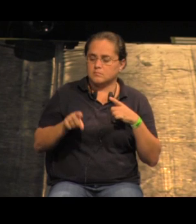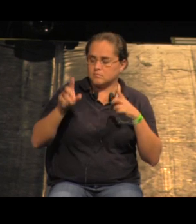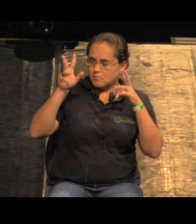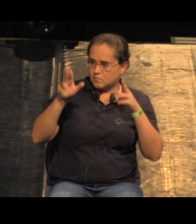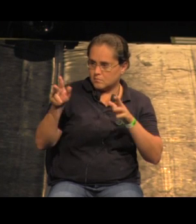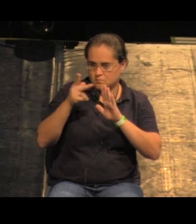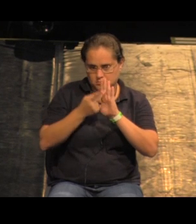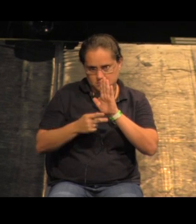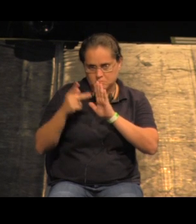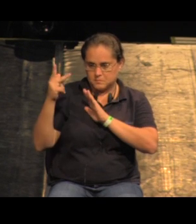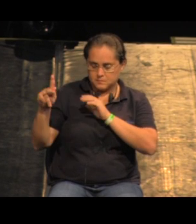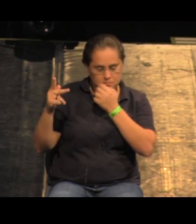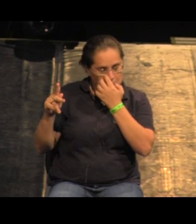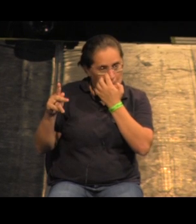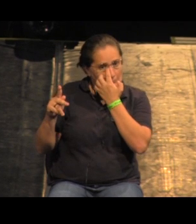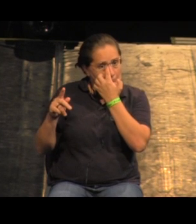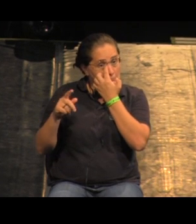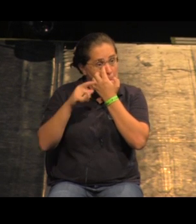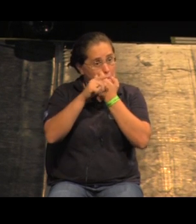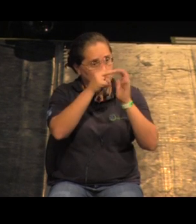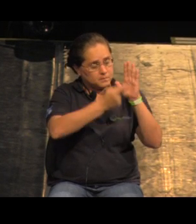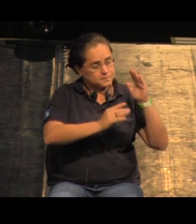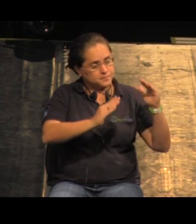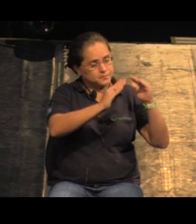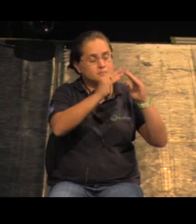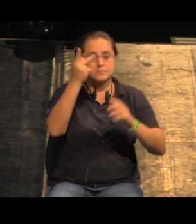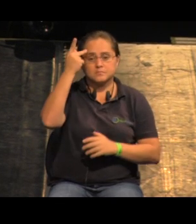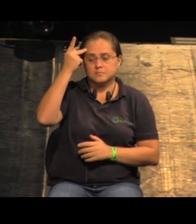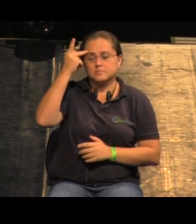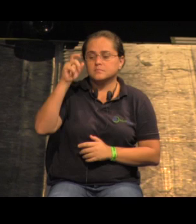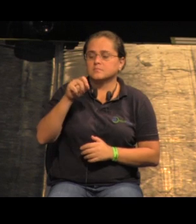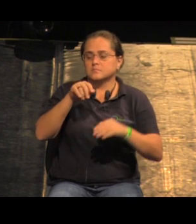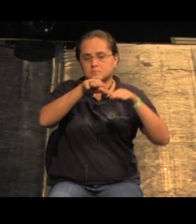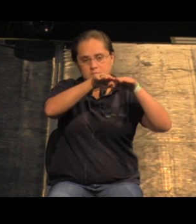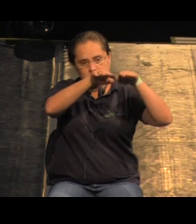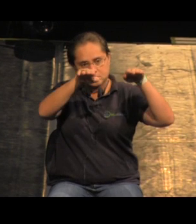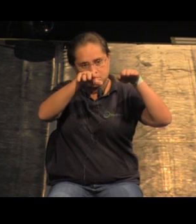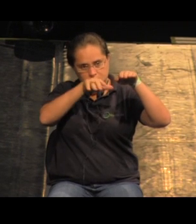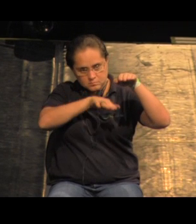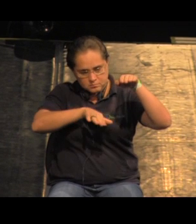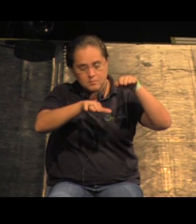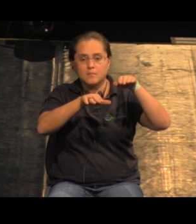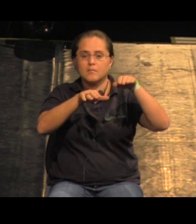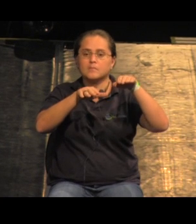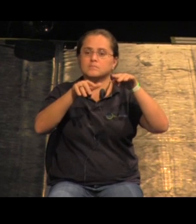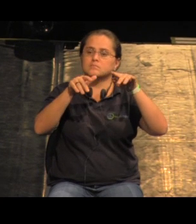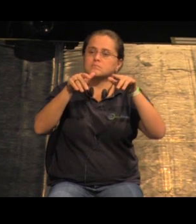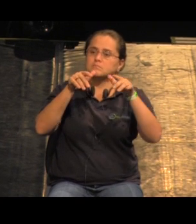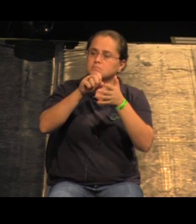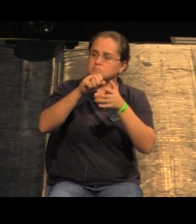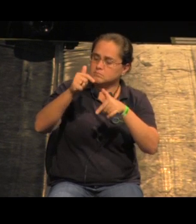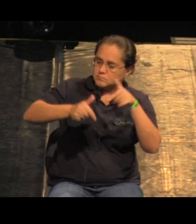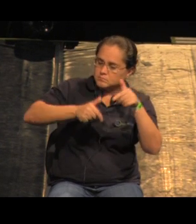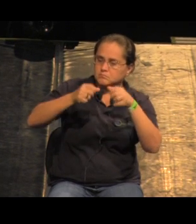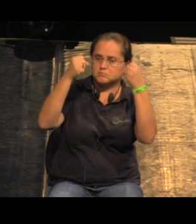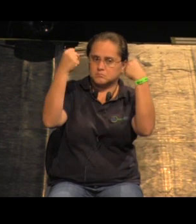projeto a gente propôs no Casa Paulista a ocupação desse baixio do viaduto para a instalação de atividades de